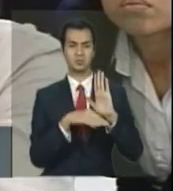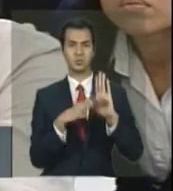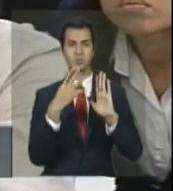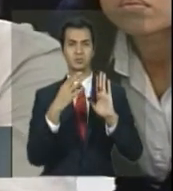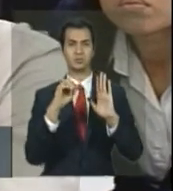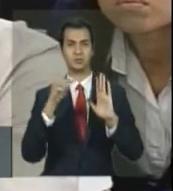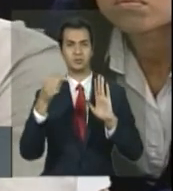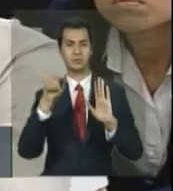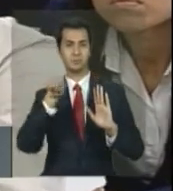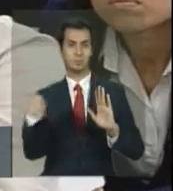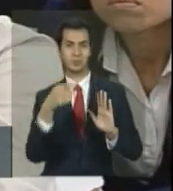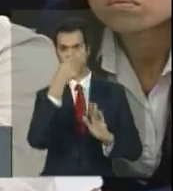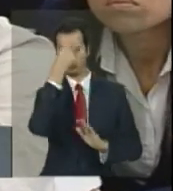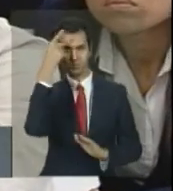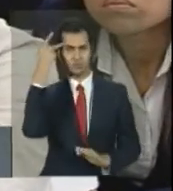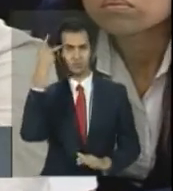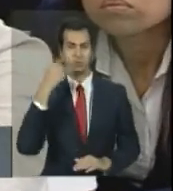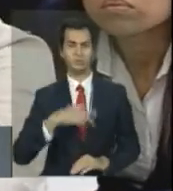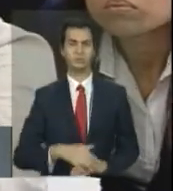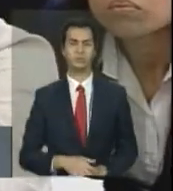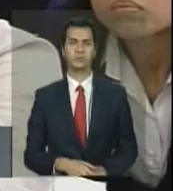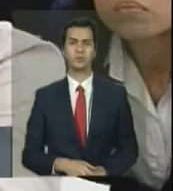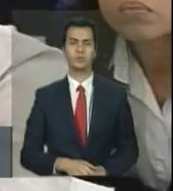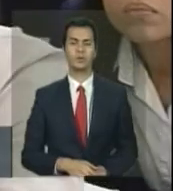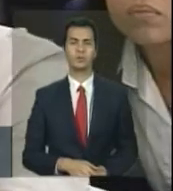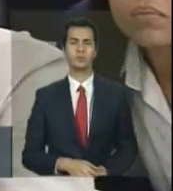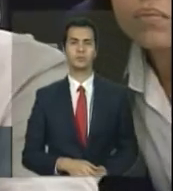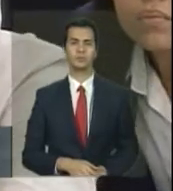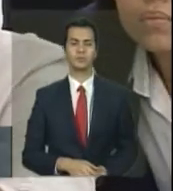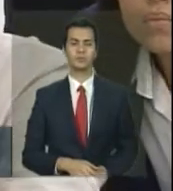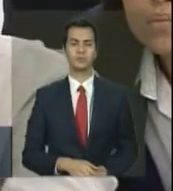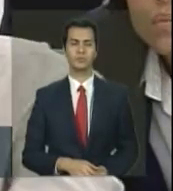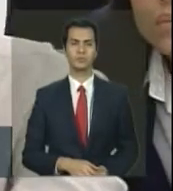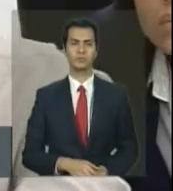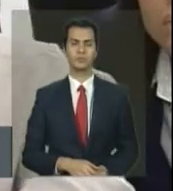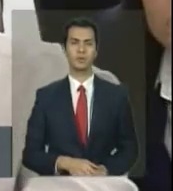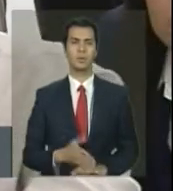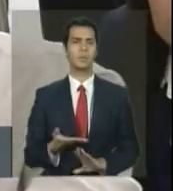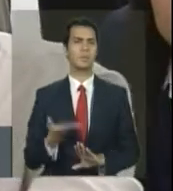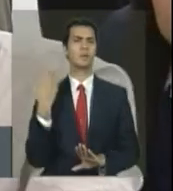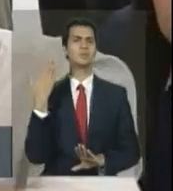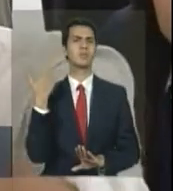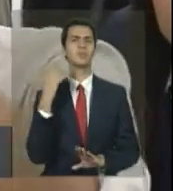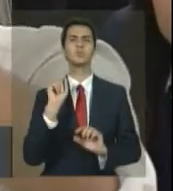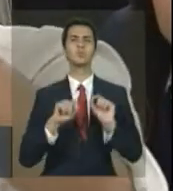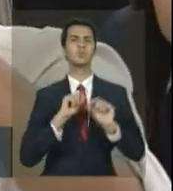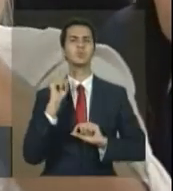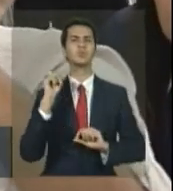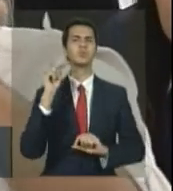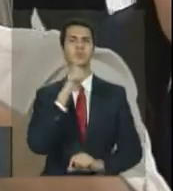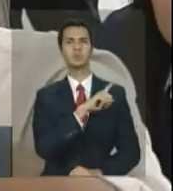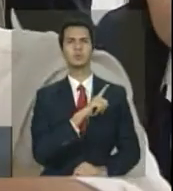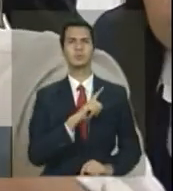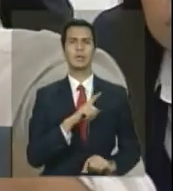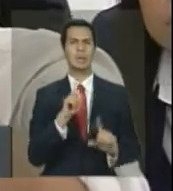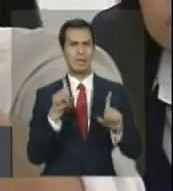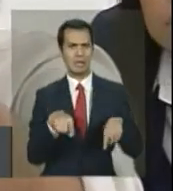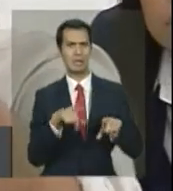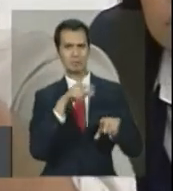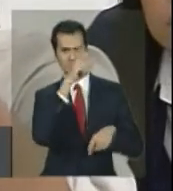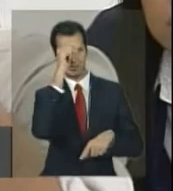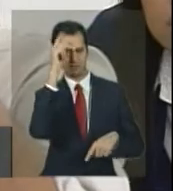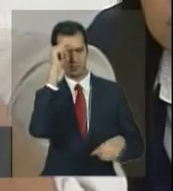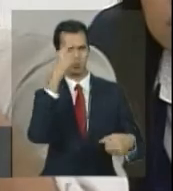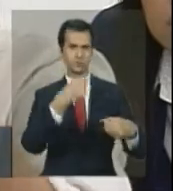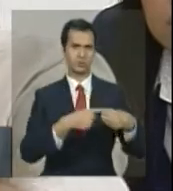pessoas. Ou seja, qual era a dificuldade que havia para incluir essas pessoas? A sistemática das prefeituras,